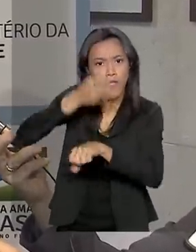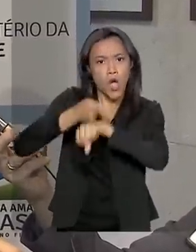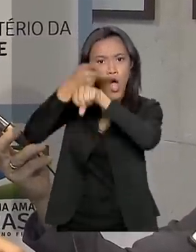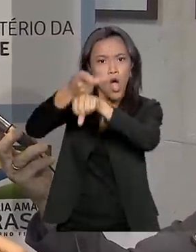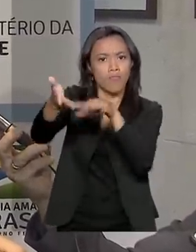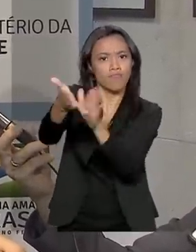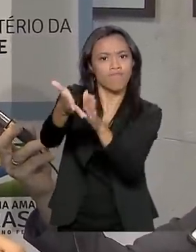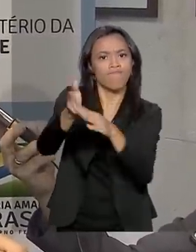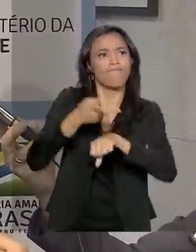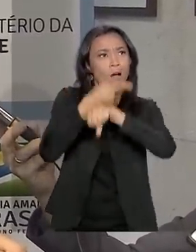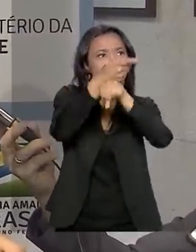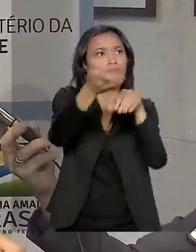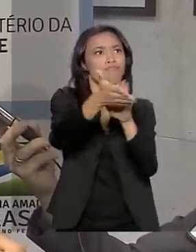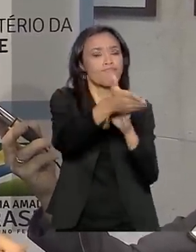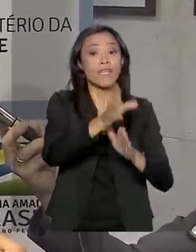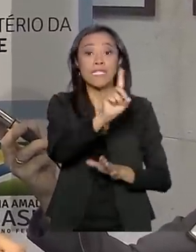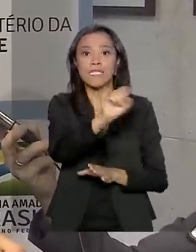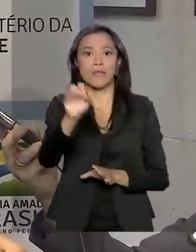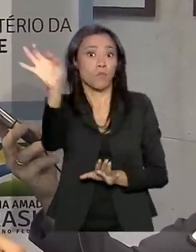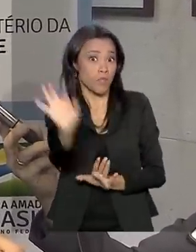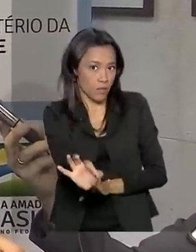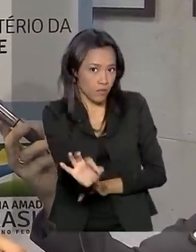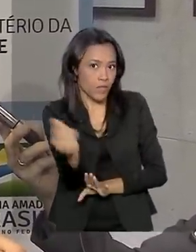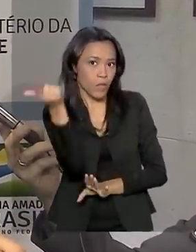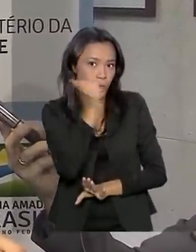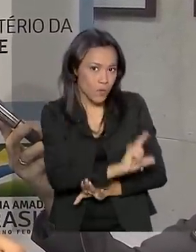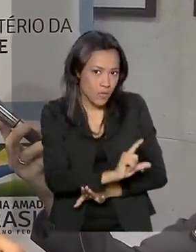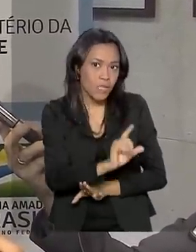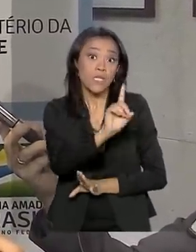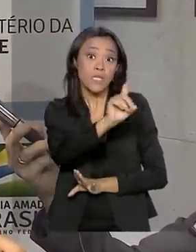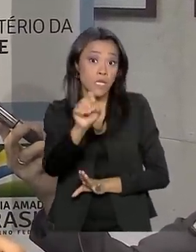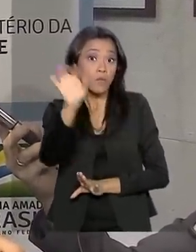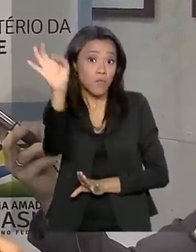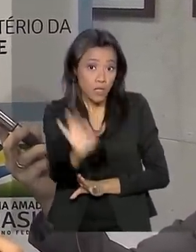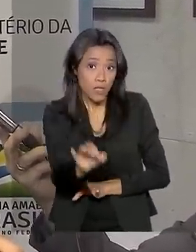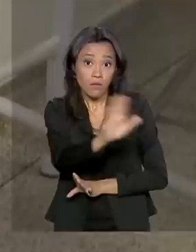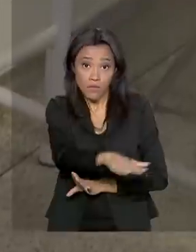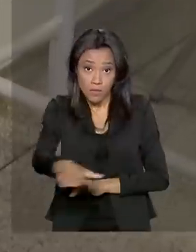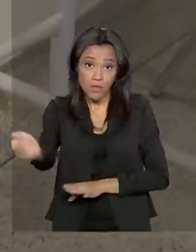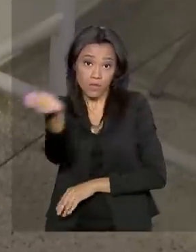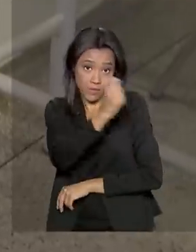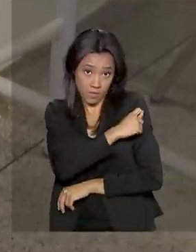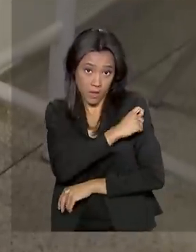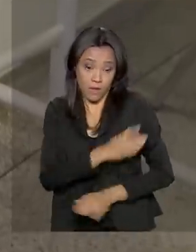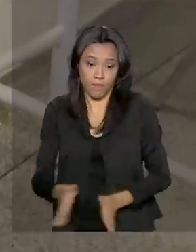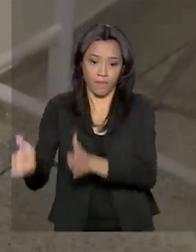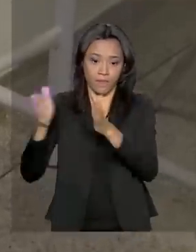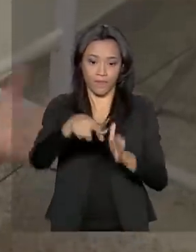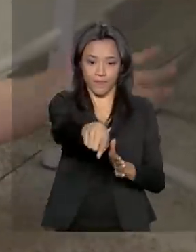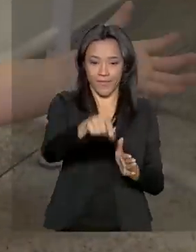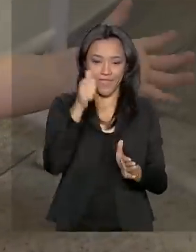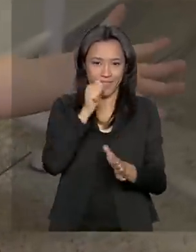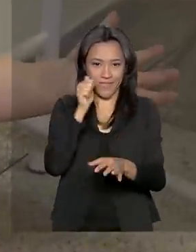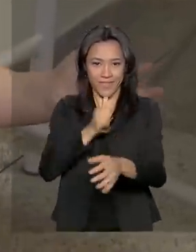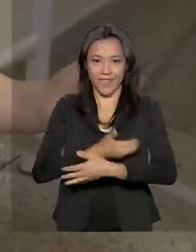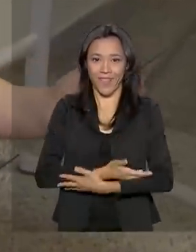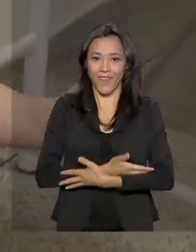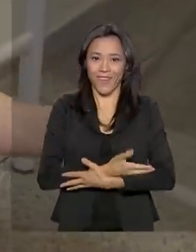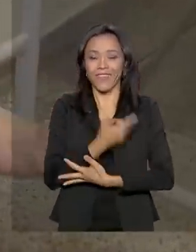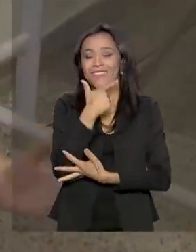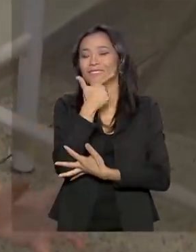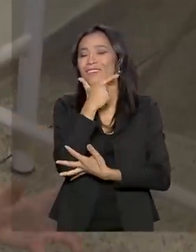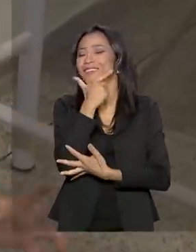principalmente o que fizer 100%, que proteger 100% das suas crianças. No colo da mãe, Ana Laura era só